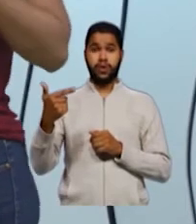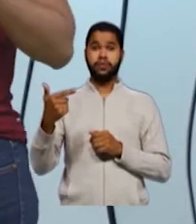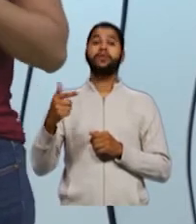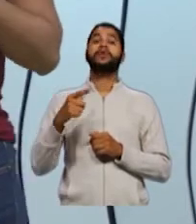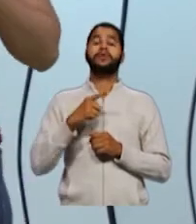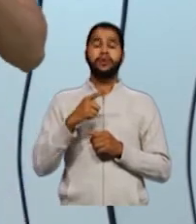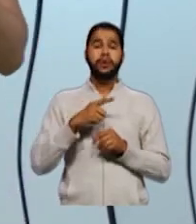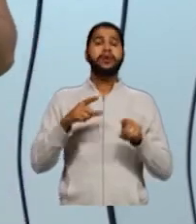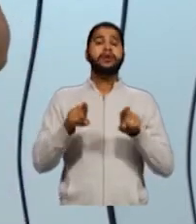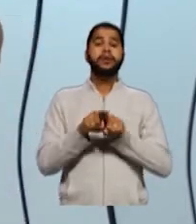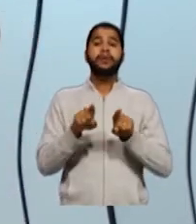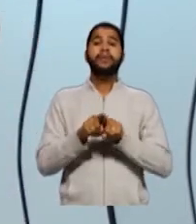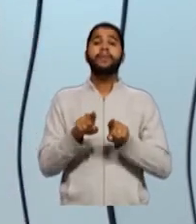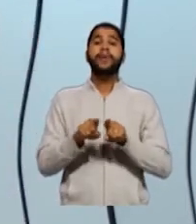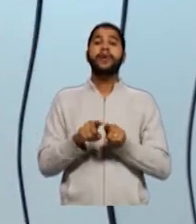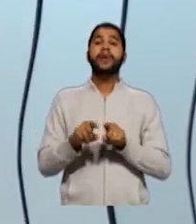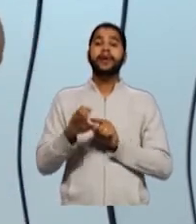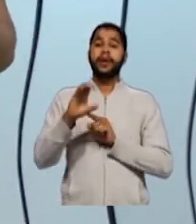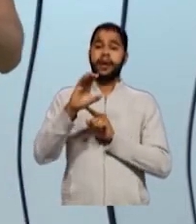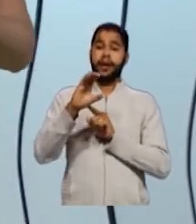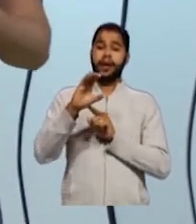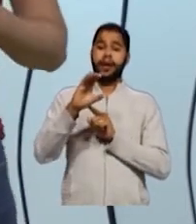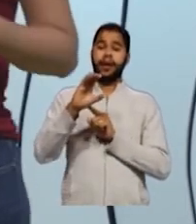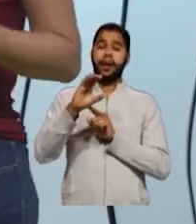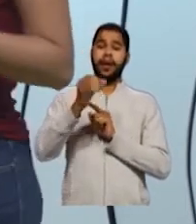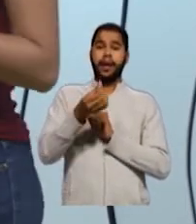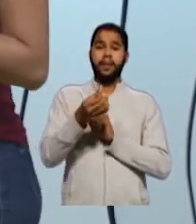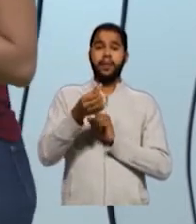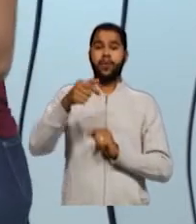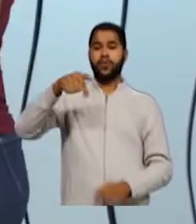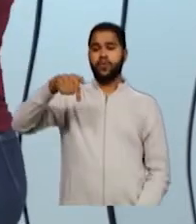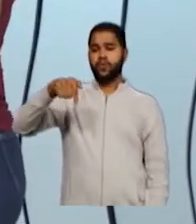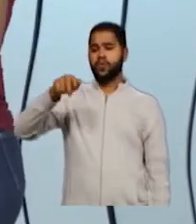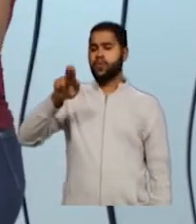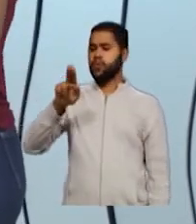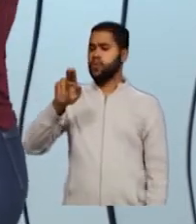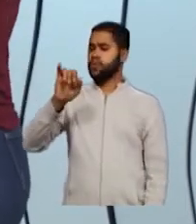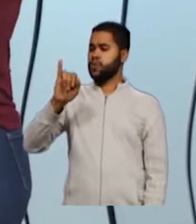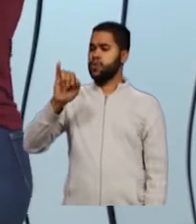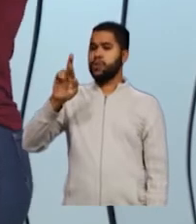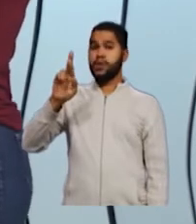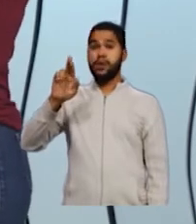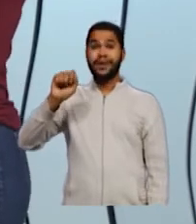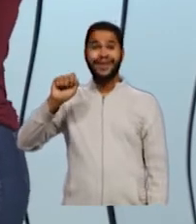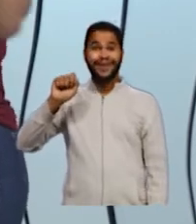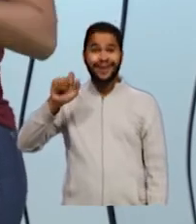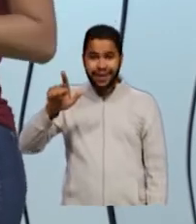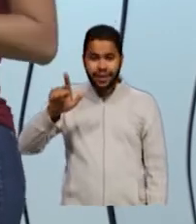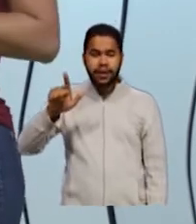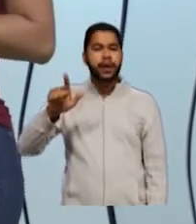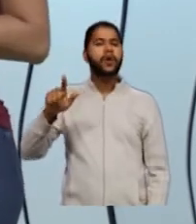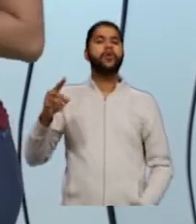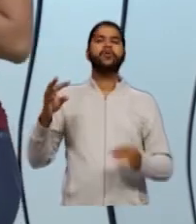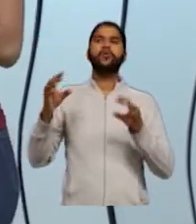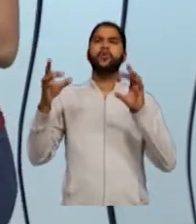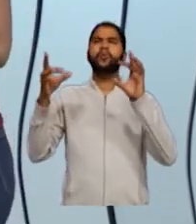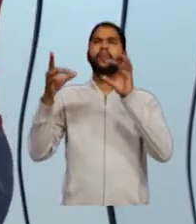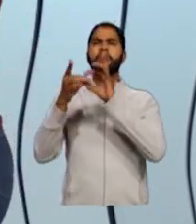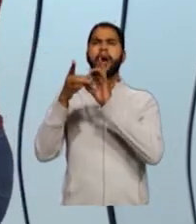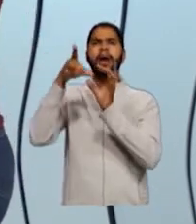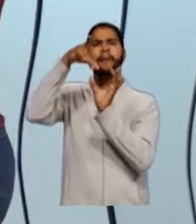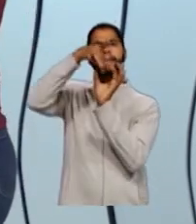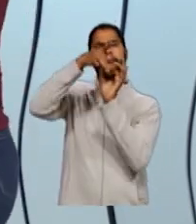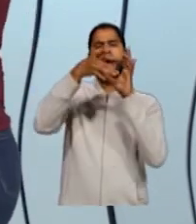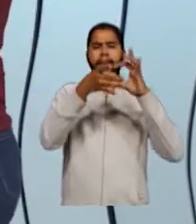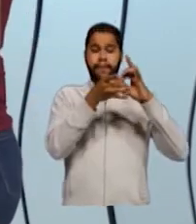recebe também o nome de carbono quiral. Ou seja, ele é um carbono onde todos os seus ligantes são